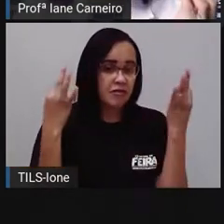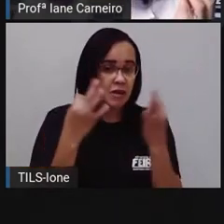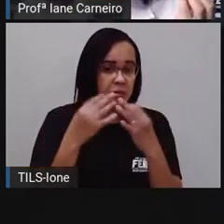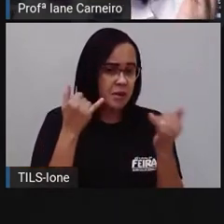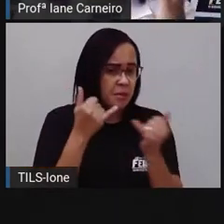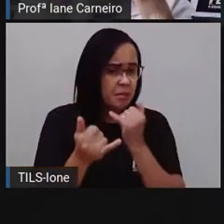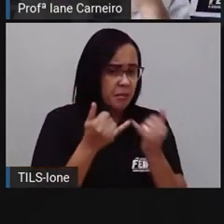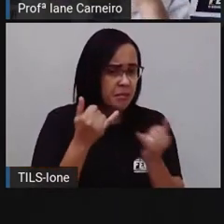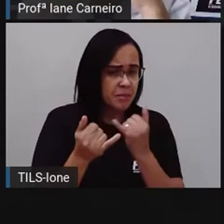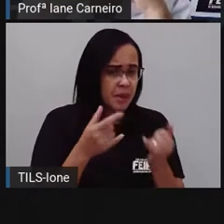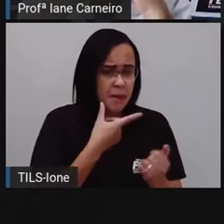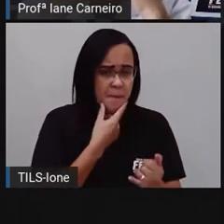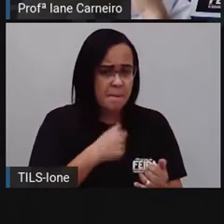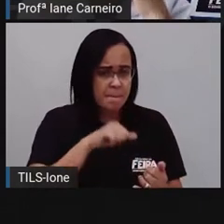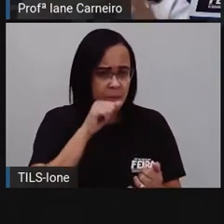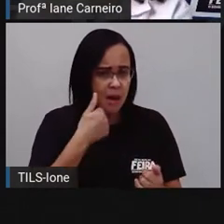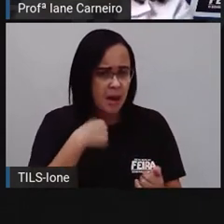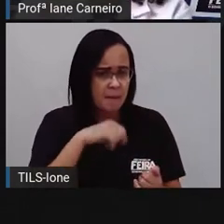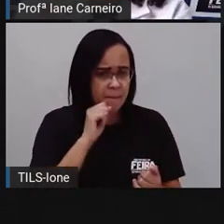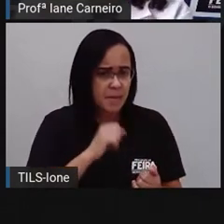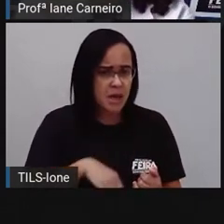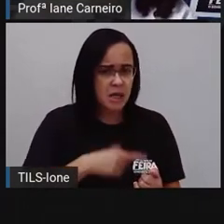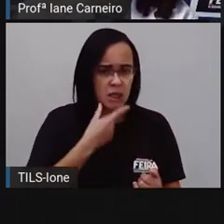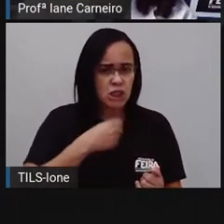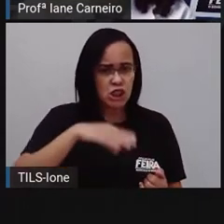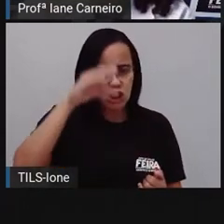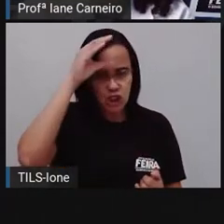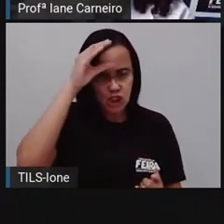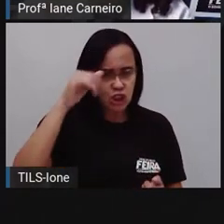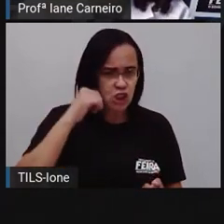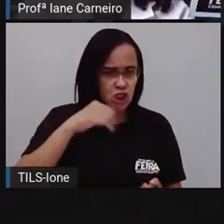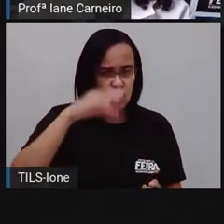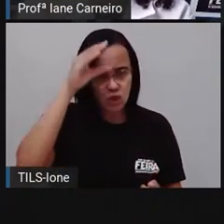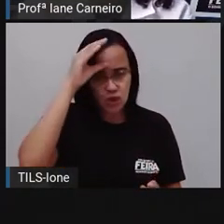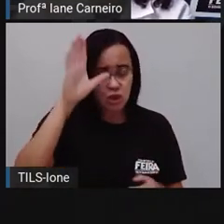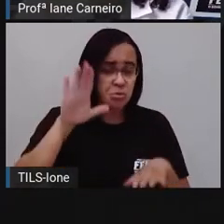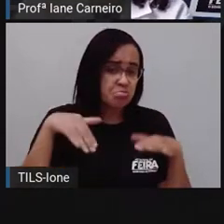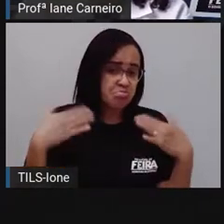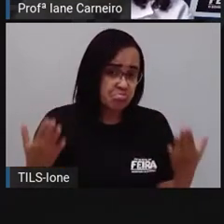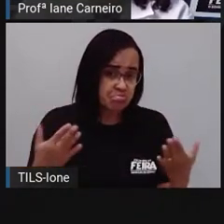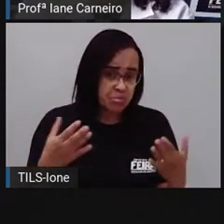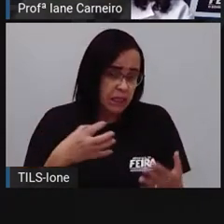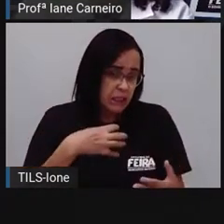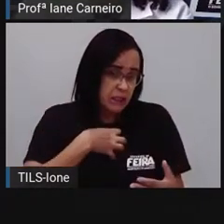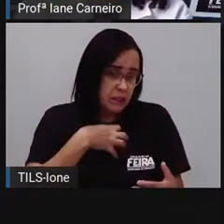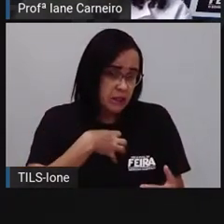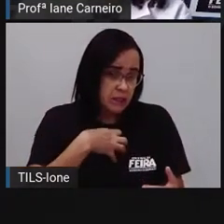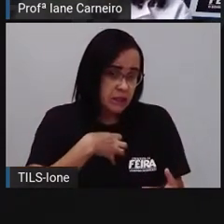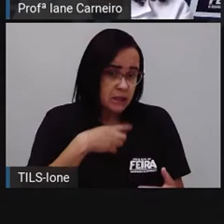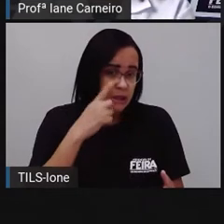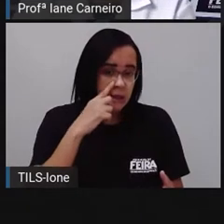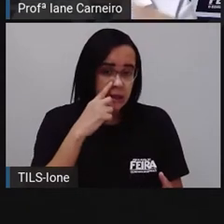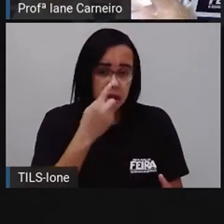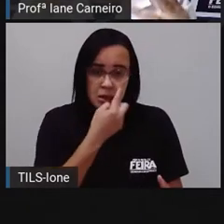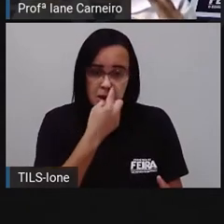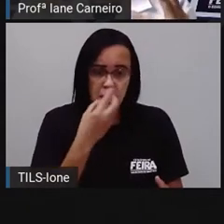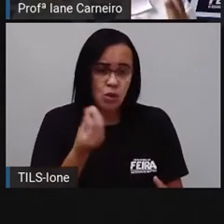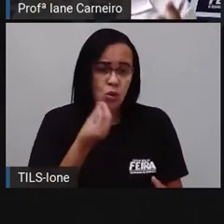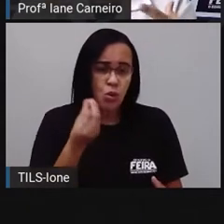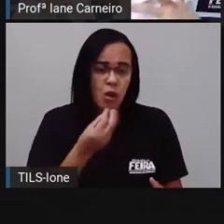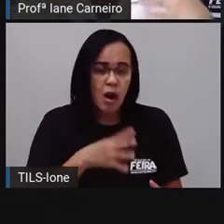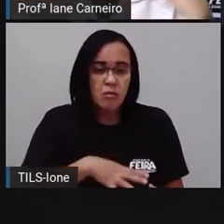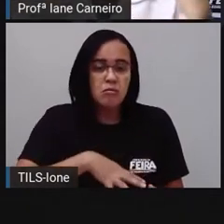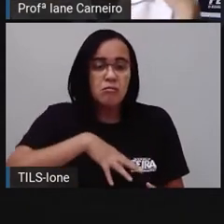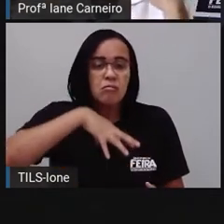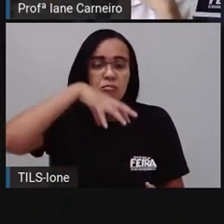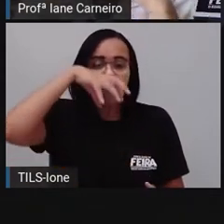titio, né? Sinta a textura do seu nariz. Como é que ele é? Respira aí um